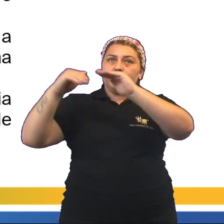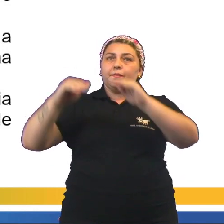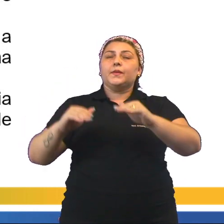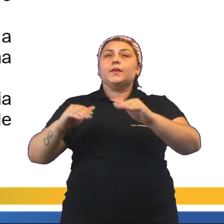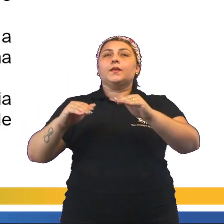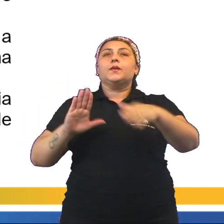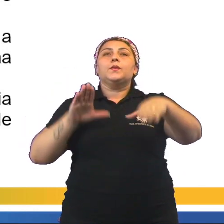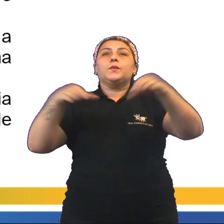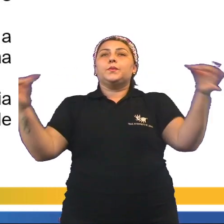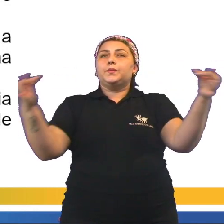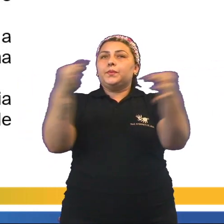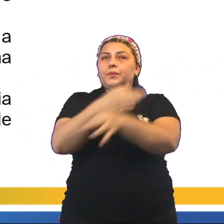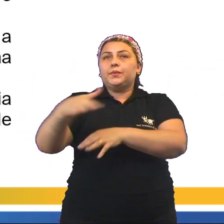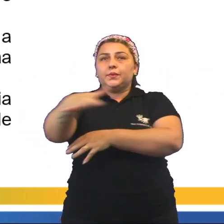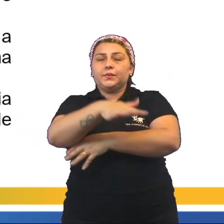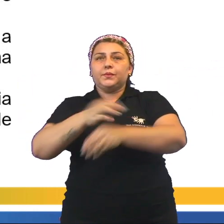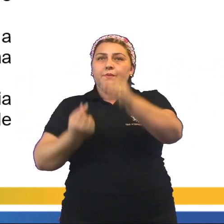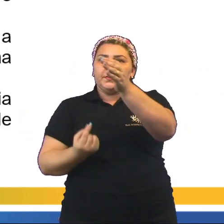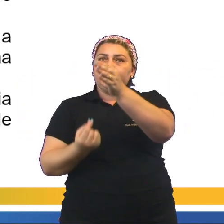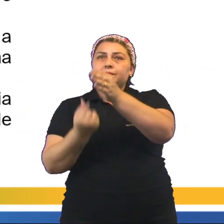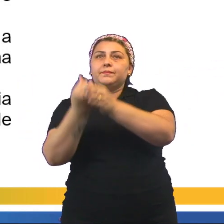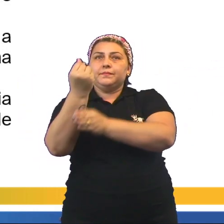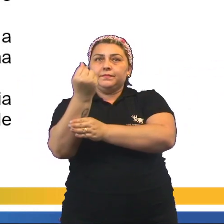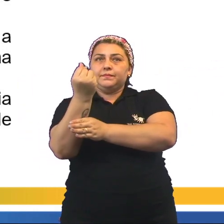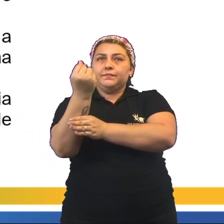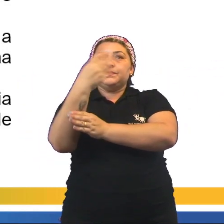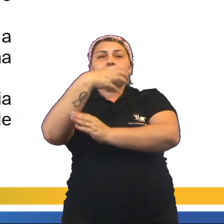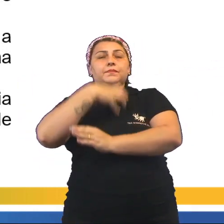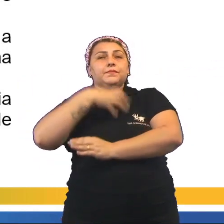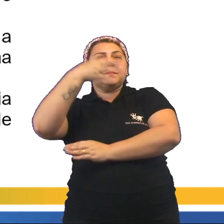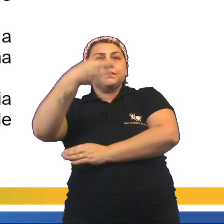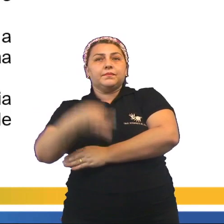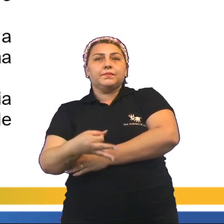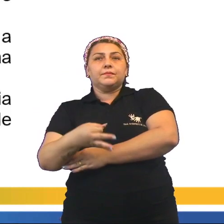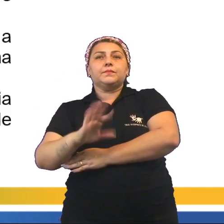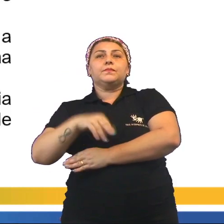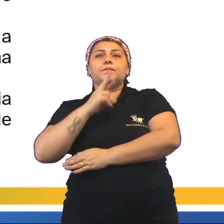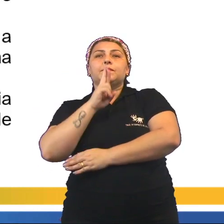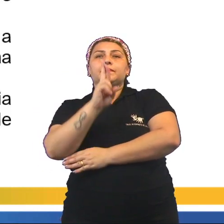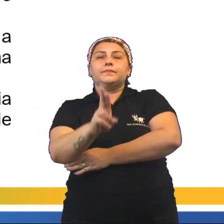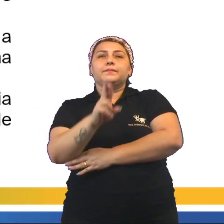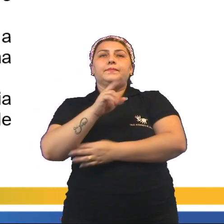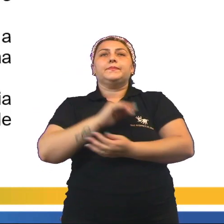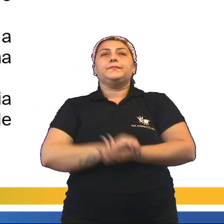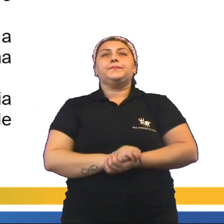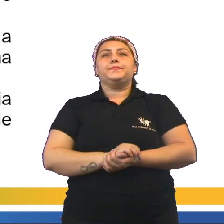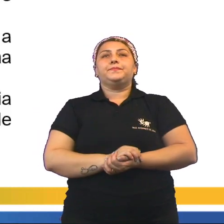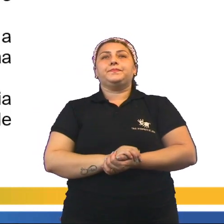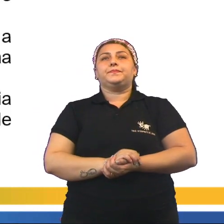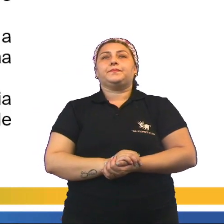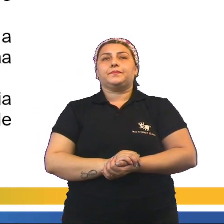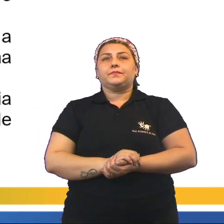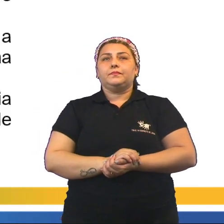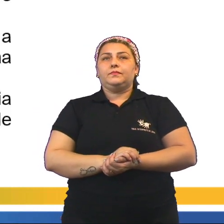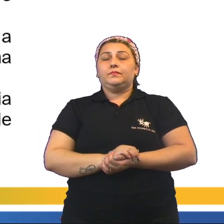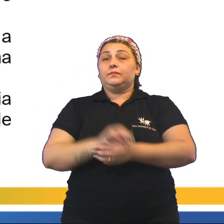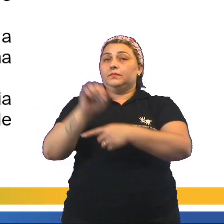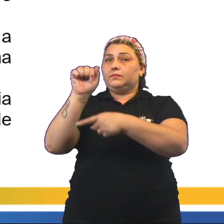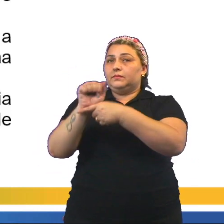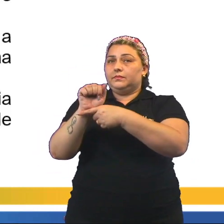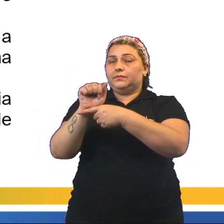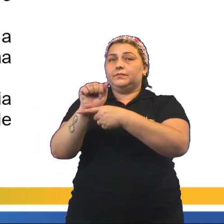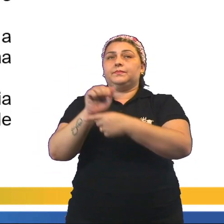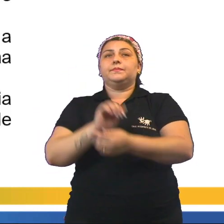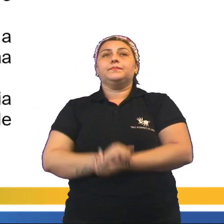se desenvolve com a formação da sociedade capitalista. Dessa forma, é correto afirmar que,